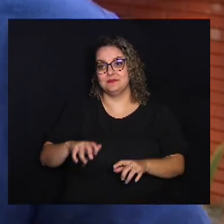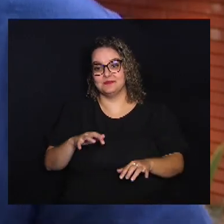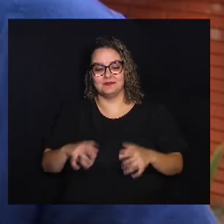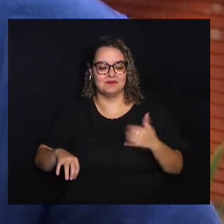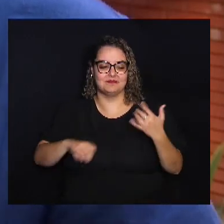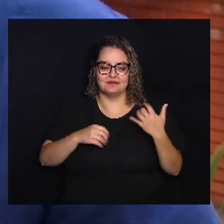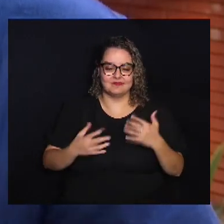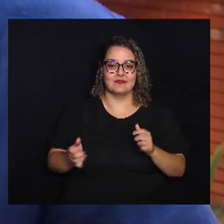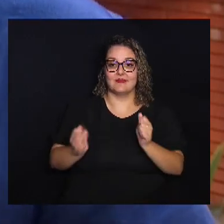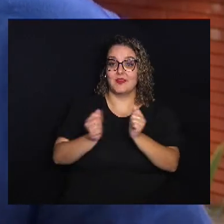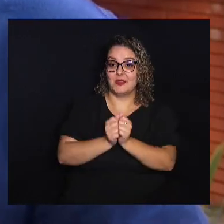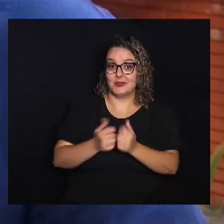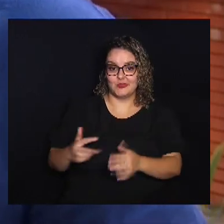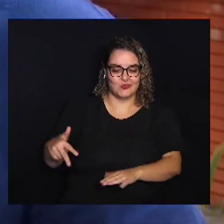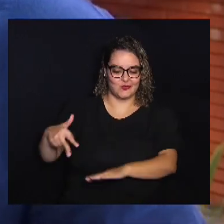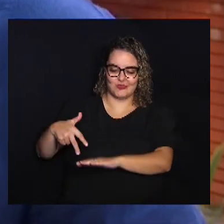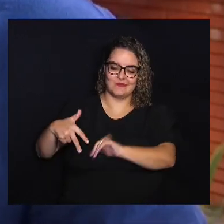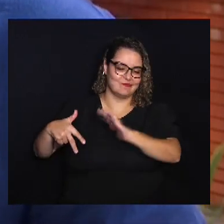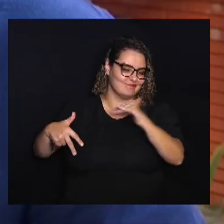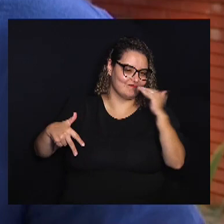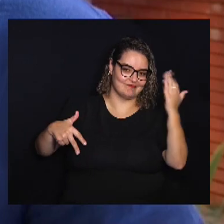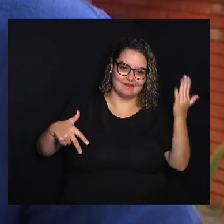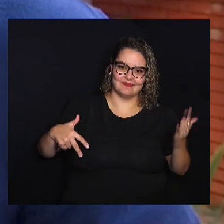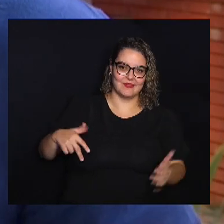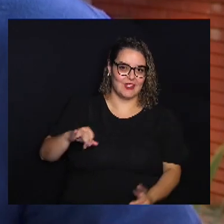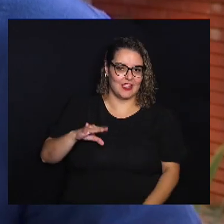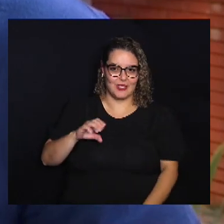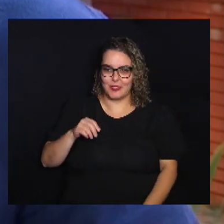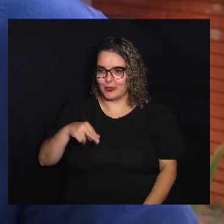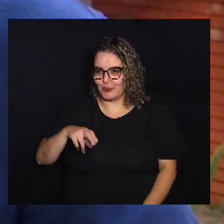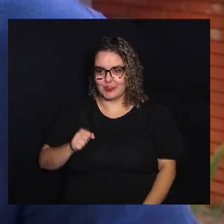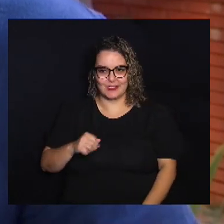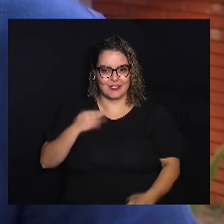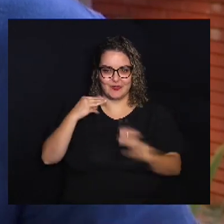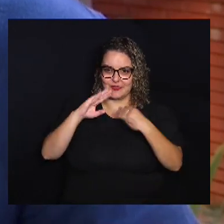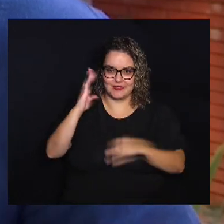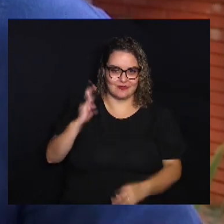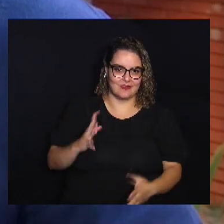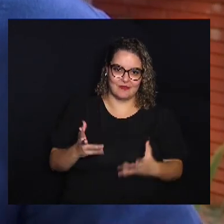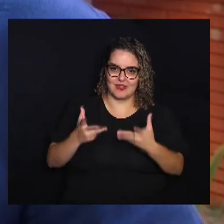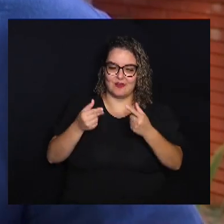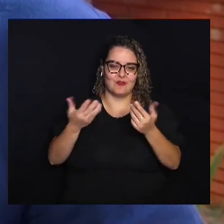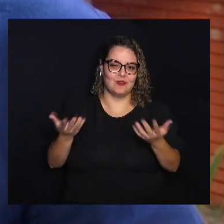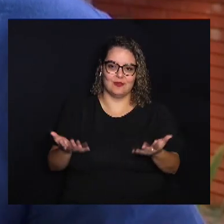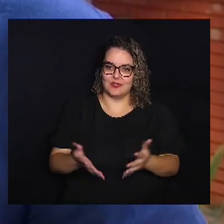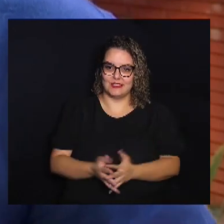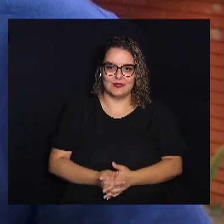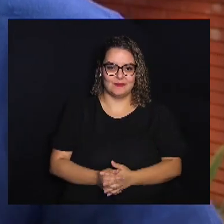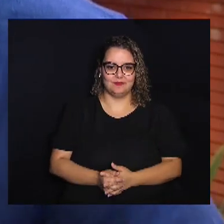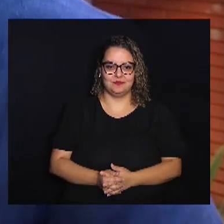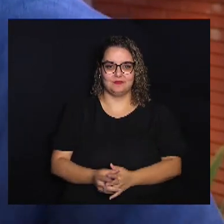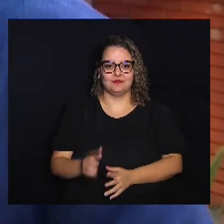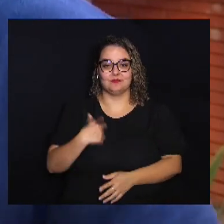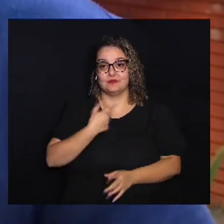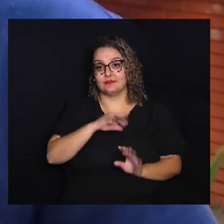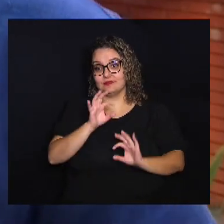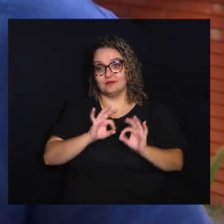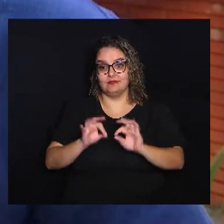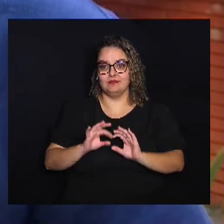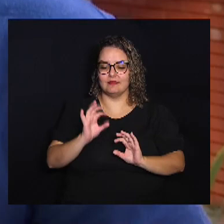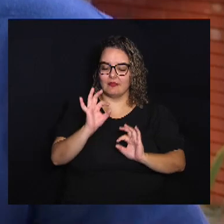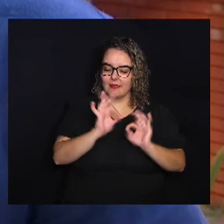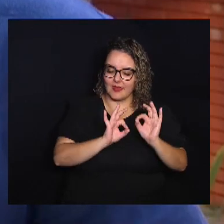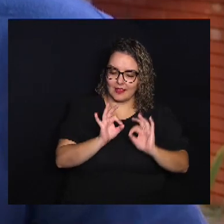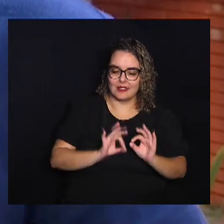composições Por esse ícone Da música Brasileira É maravilhoso Assim Então a gente Tem preparado Esse repertório Com